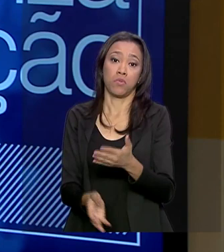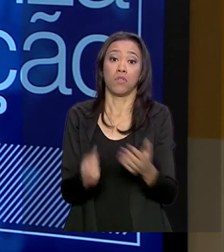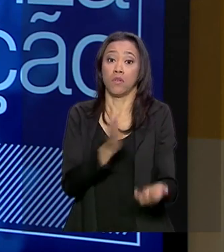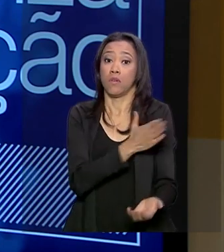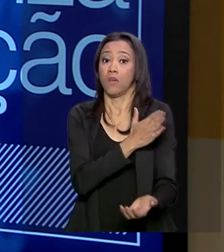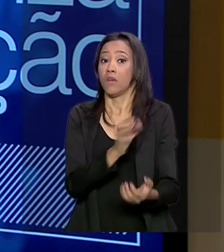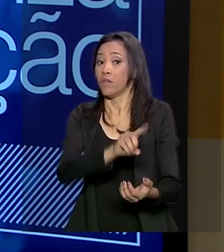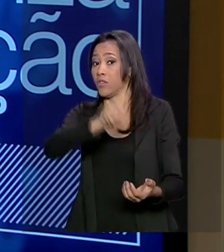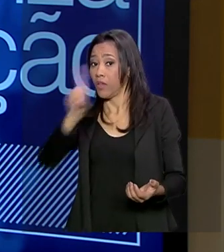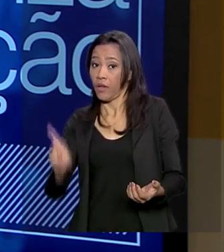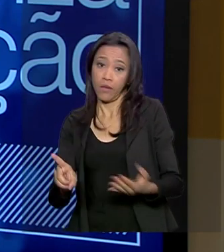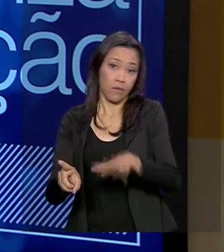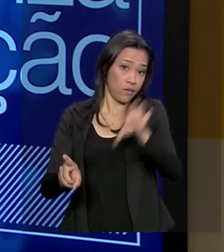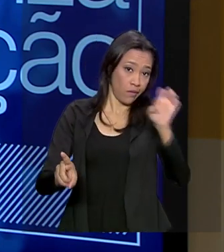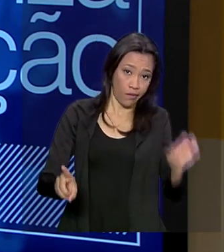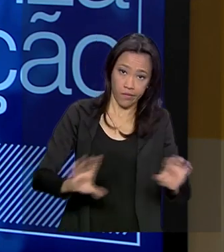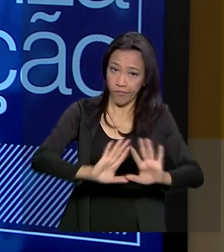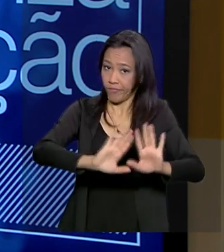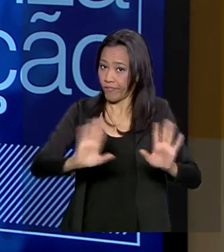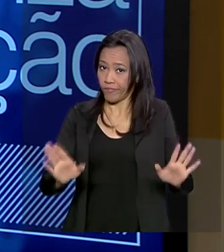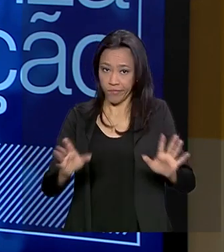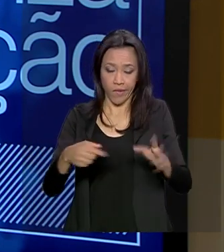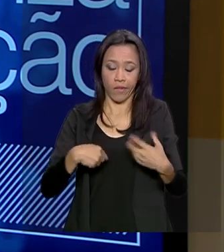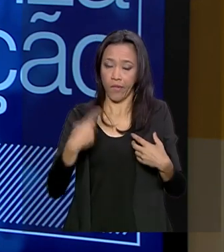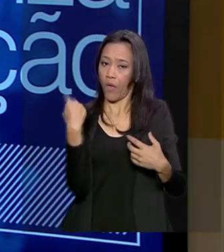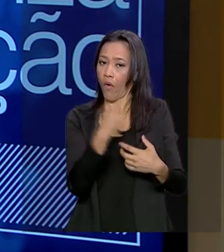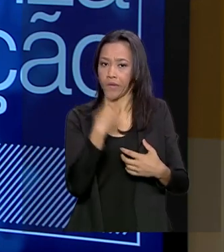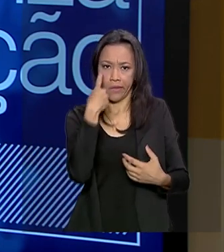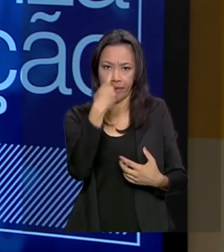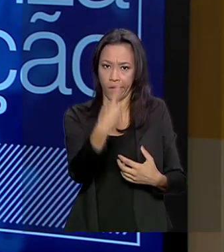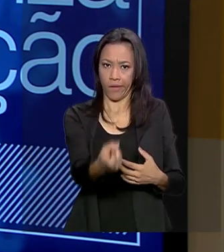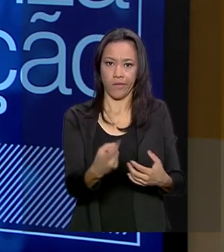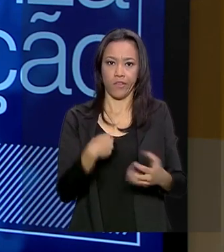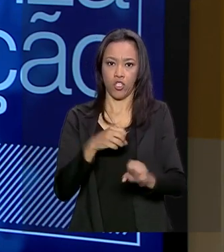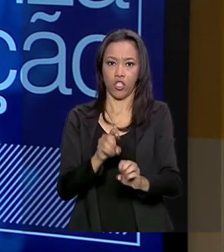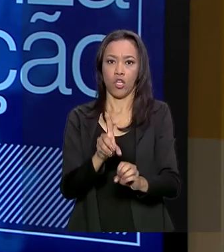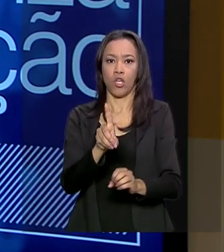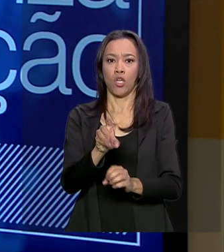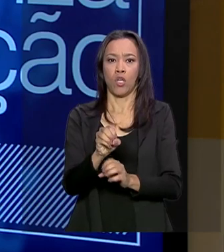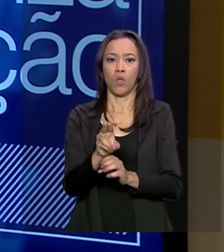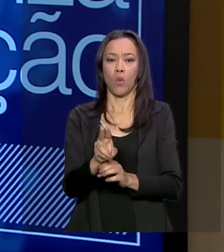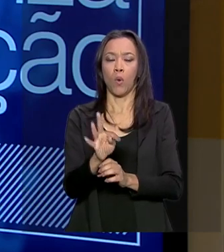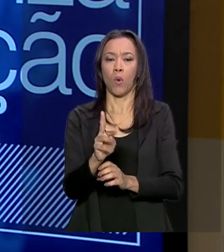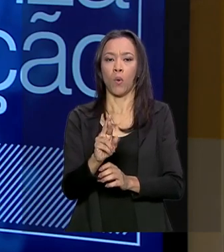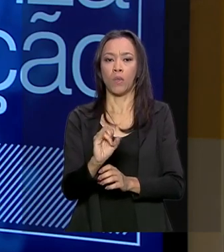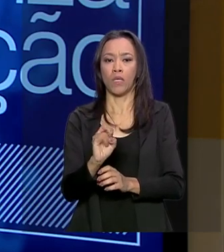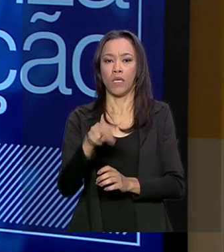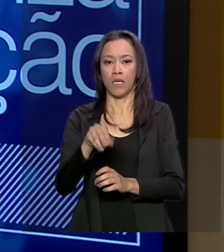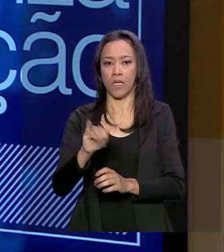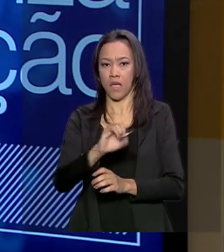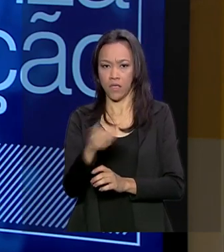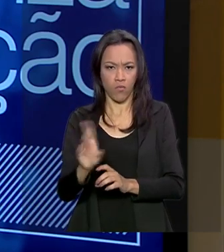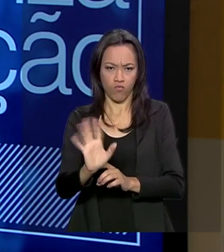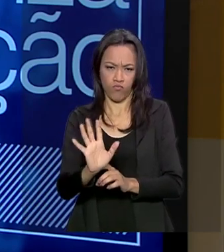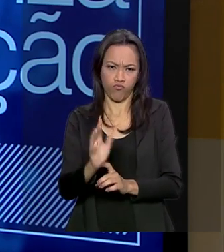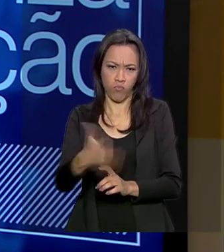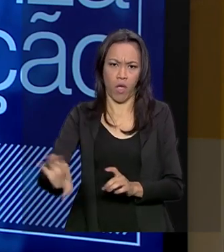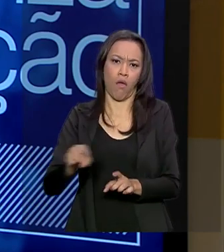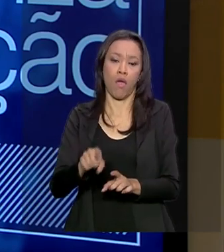direita. A gente não tem interesse nenhum de fazer doutrinação aqui. Simplesmente selecionar as melhores